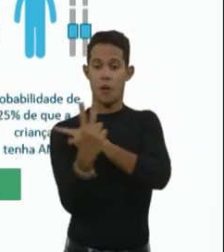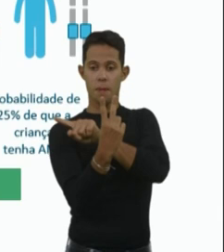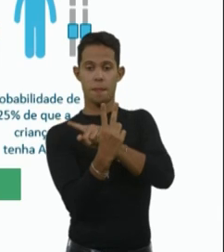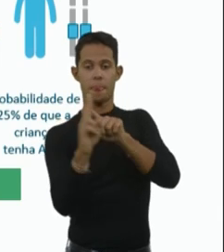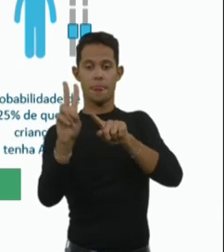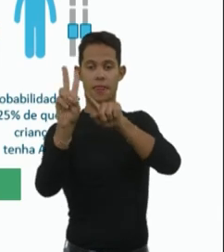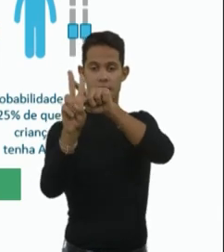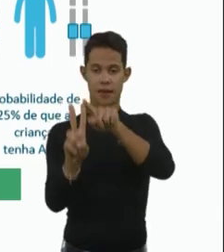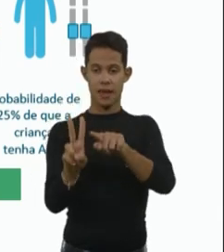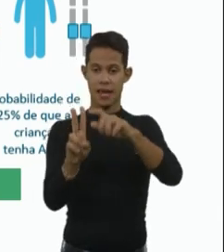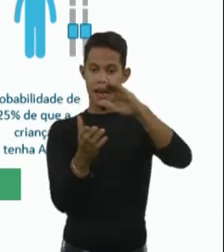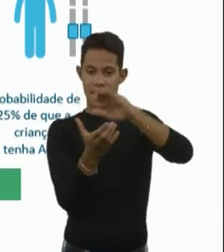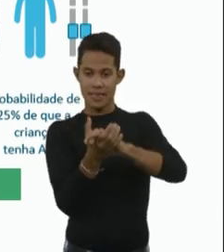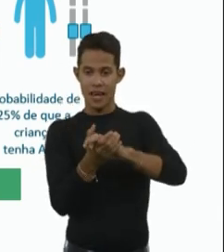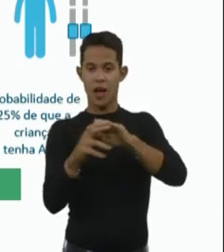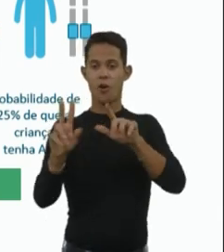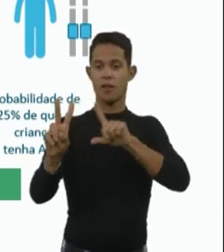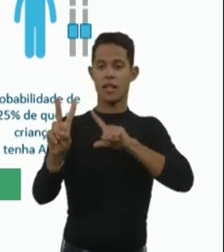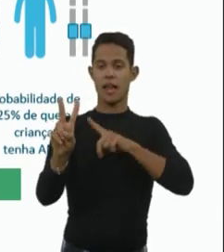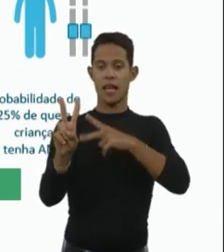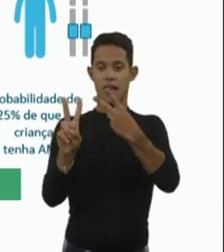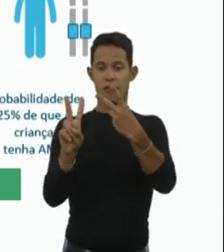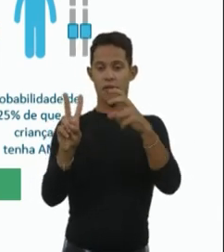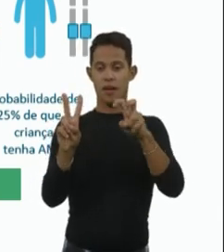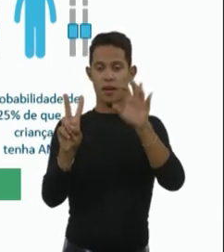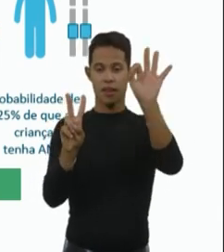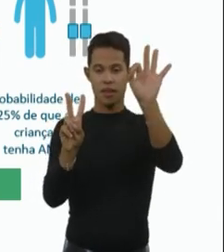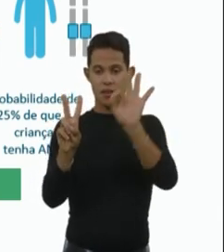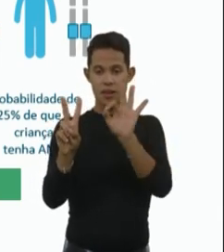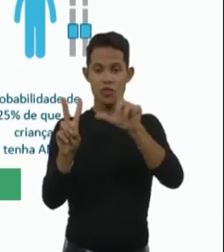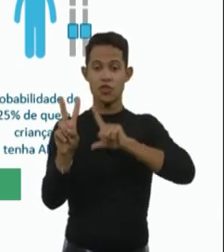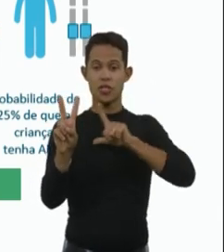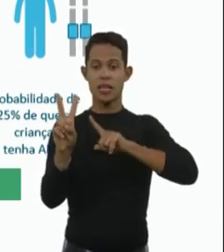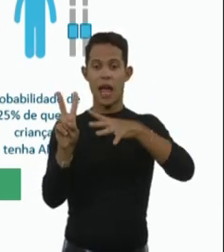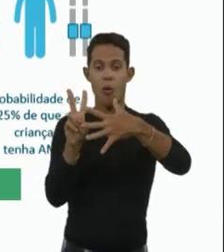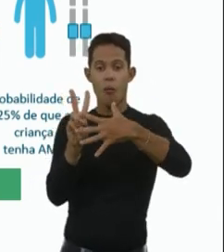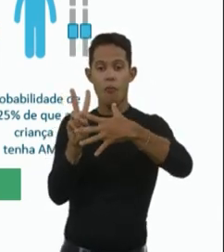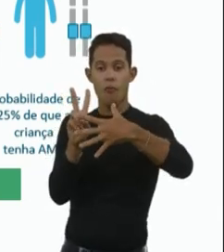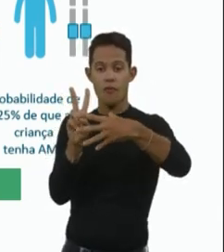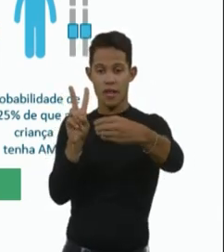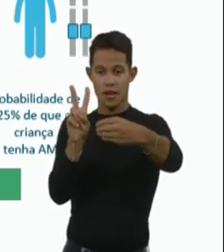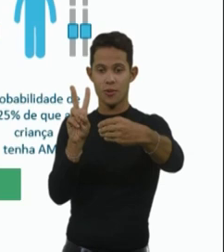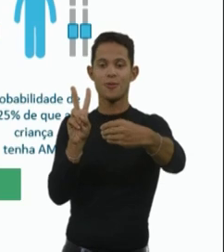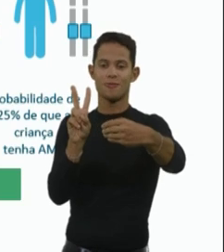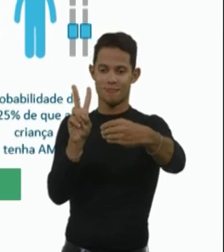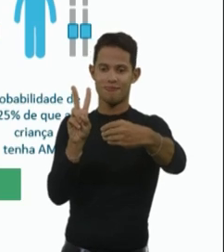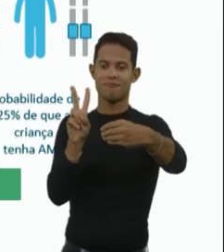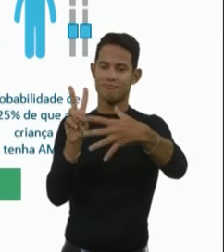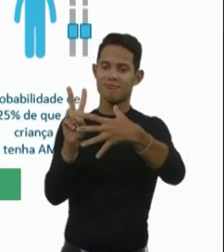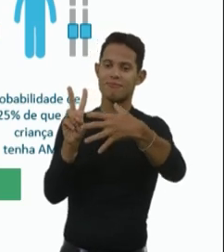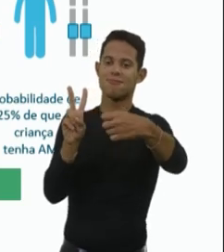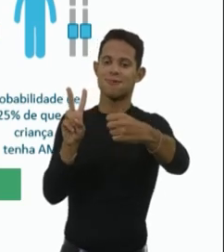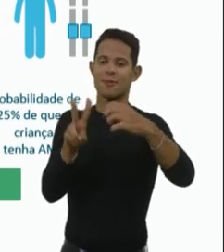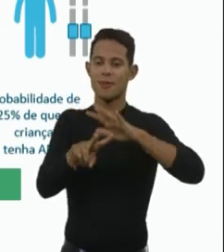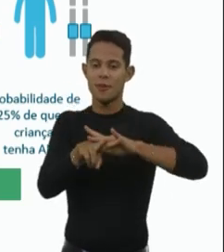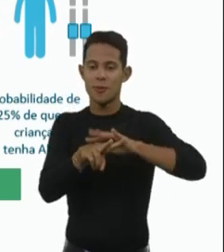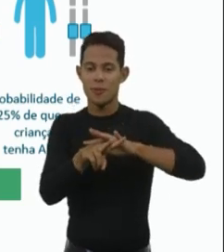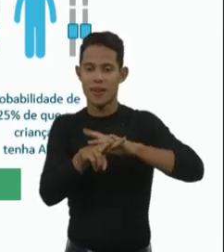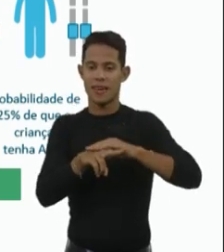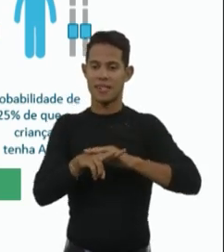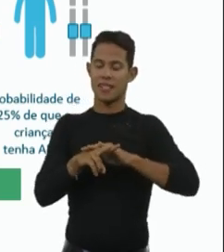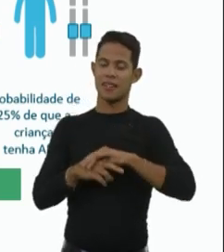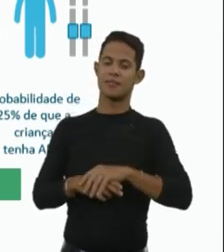ele vai ter 25% de chance de ter um filho afetado e 50% de chance de ter um filho portador.